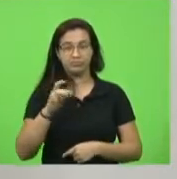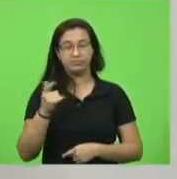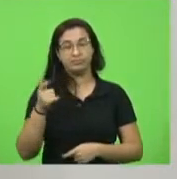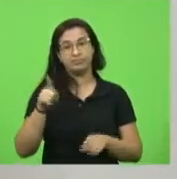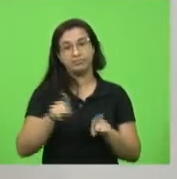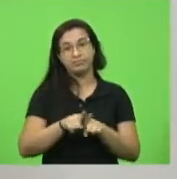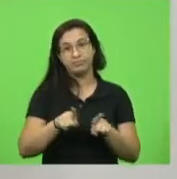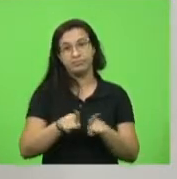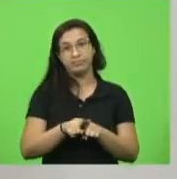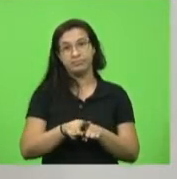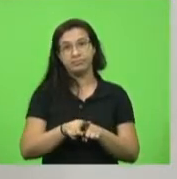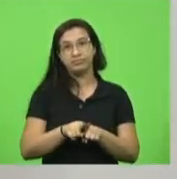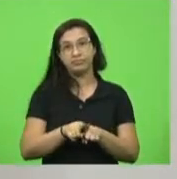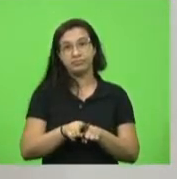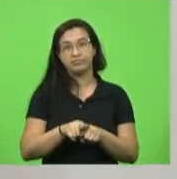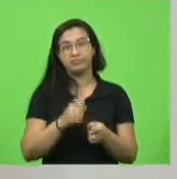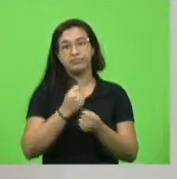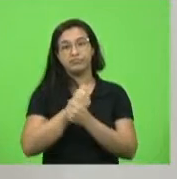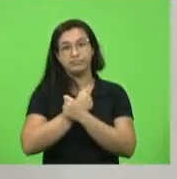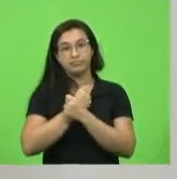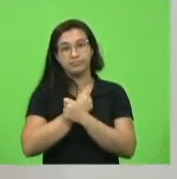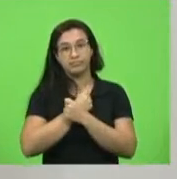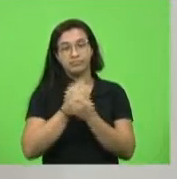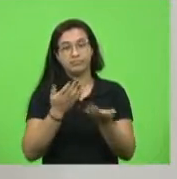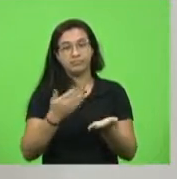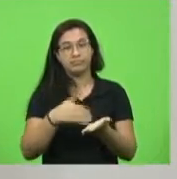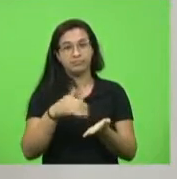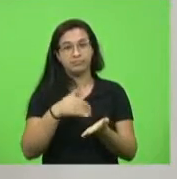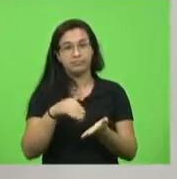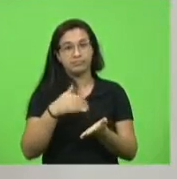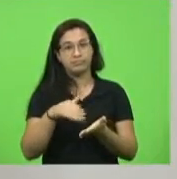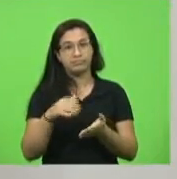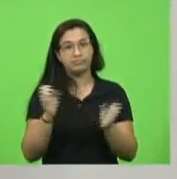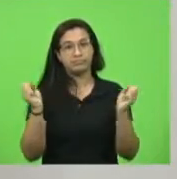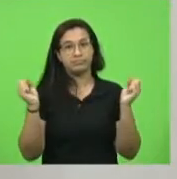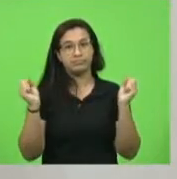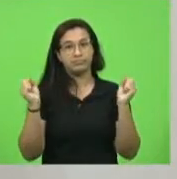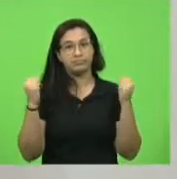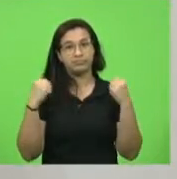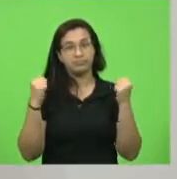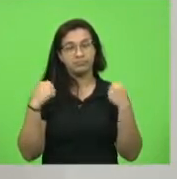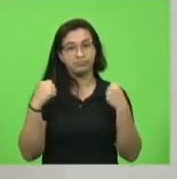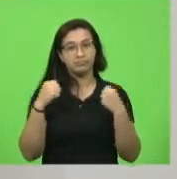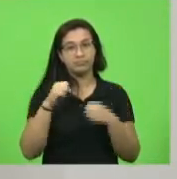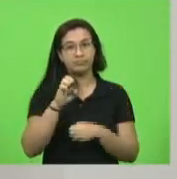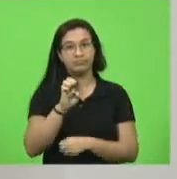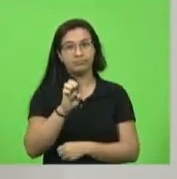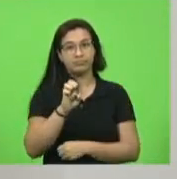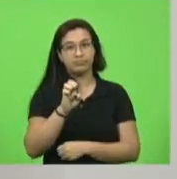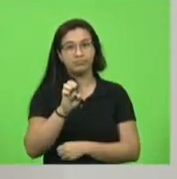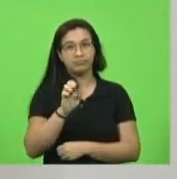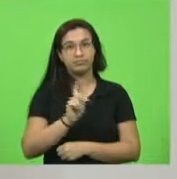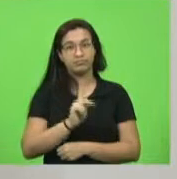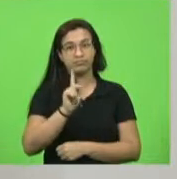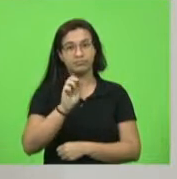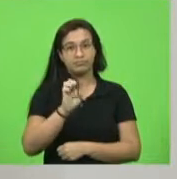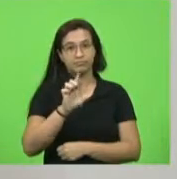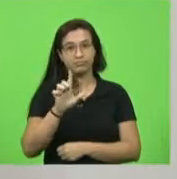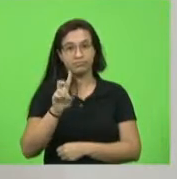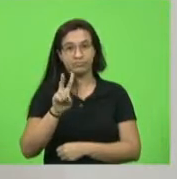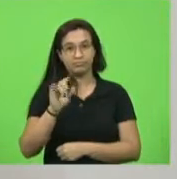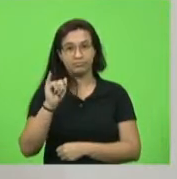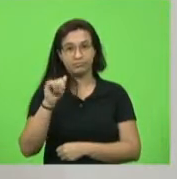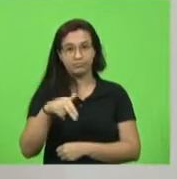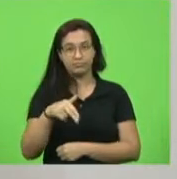abraço ao secretário de esporte, presidente da Fundação de Esporte, o Kevin, um homem com uma biografia que